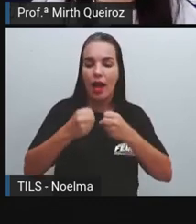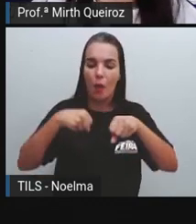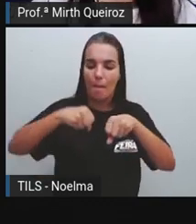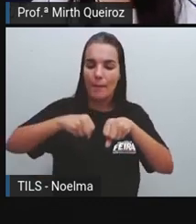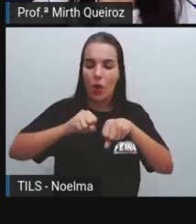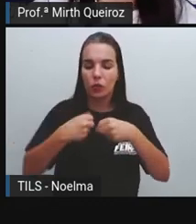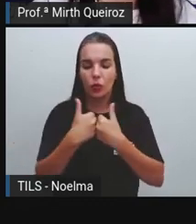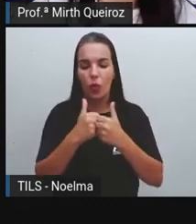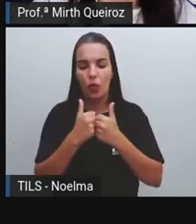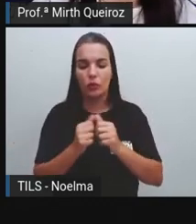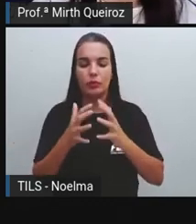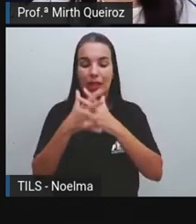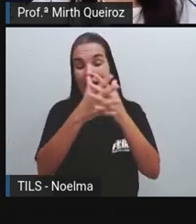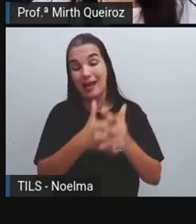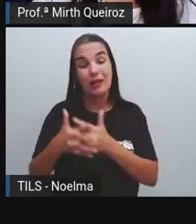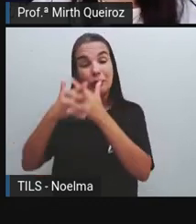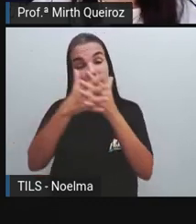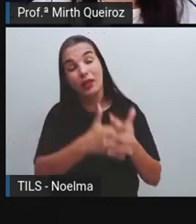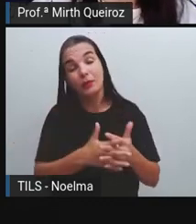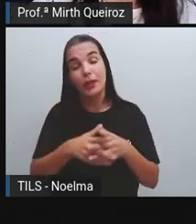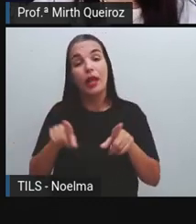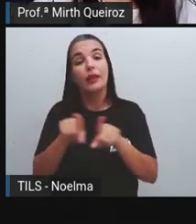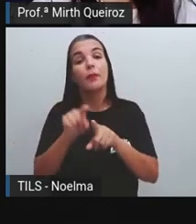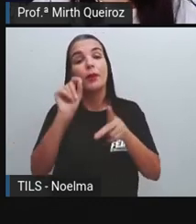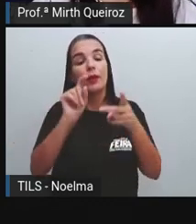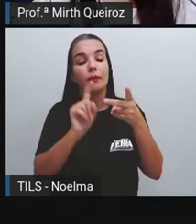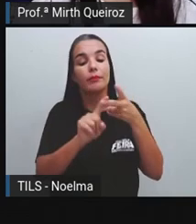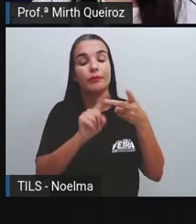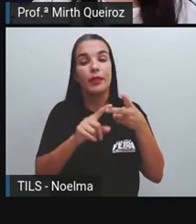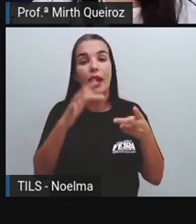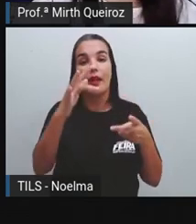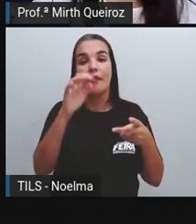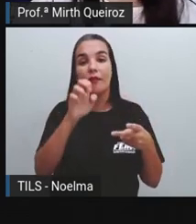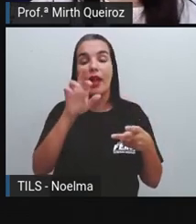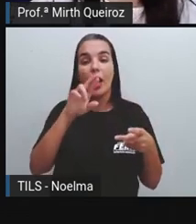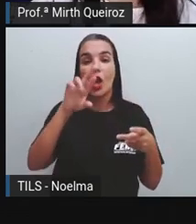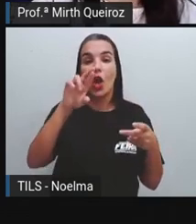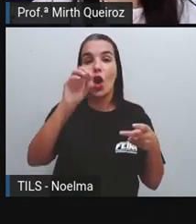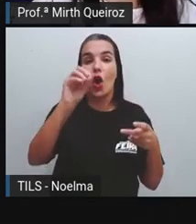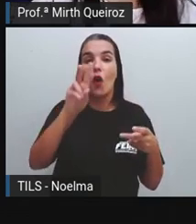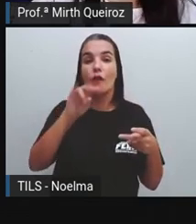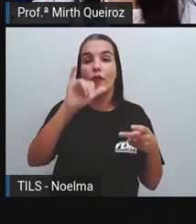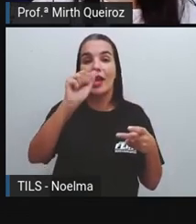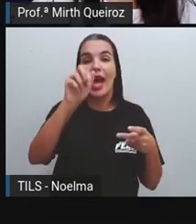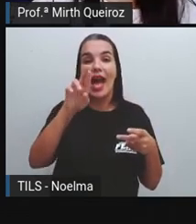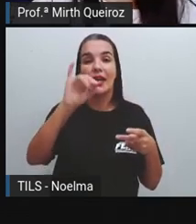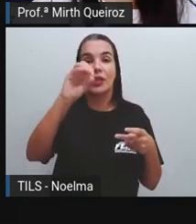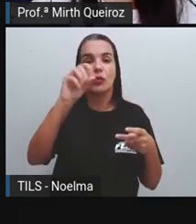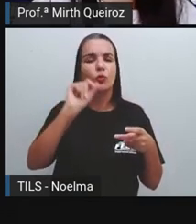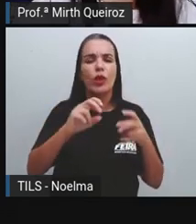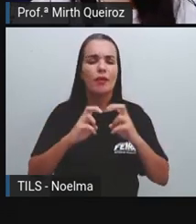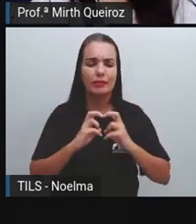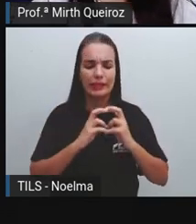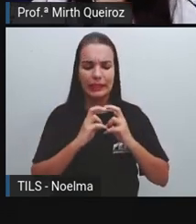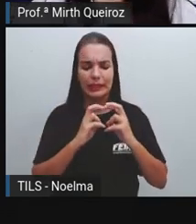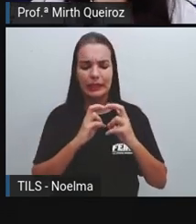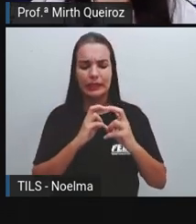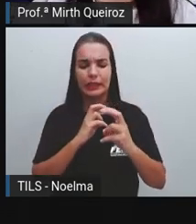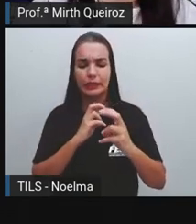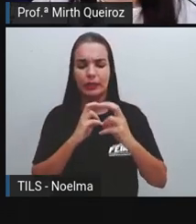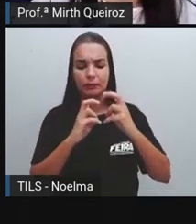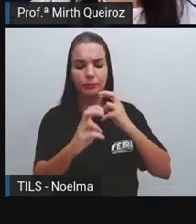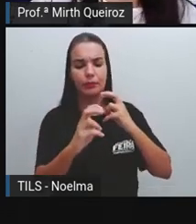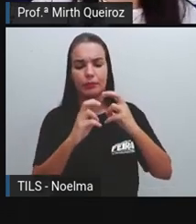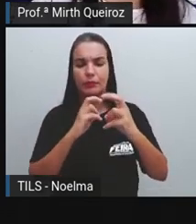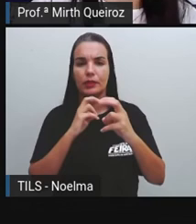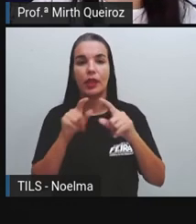caminhões, carretas. Temos os ferroviários, que são aqueles que se locomovem através das linhas ferras, que é o caso do trem.